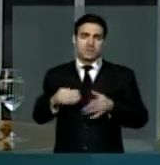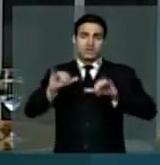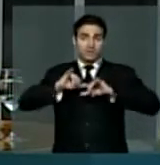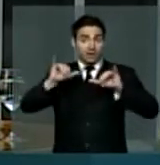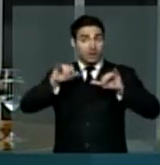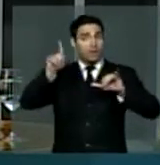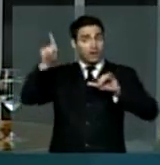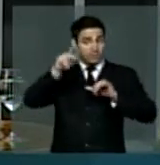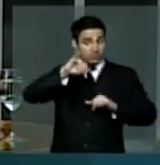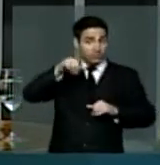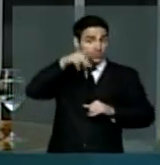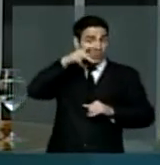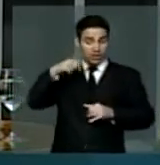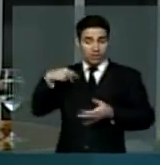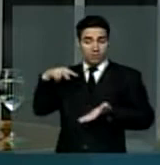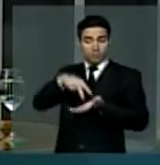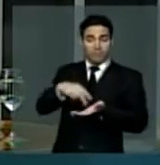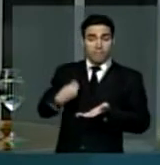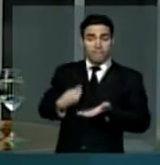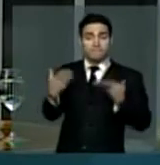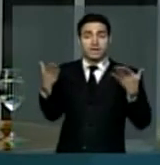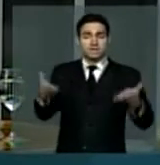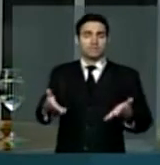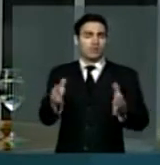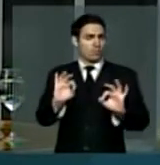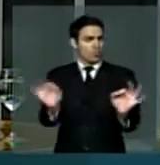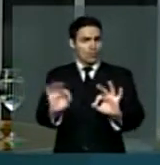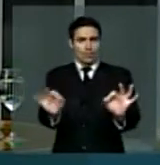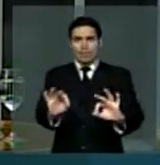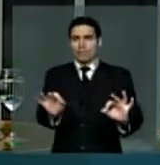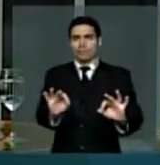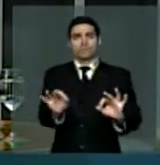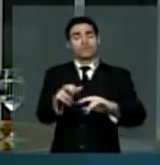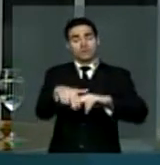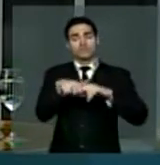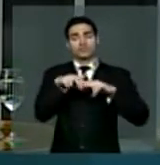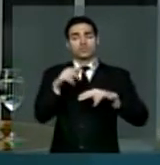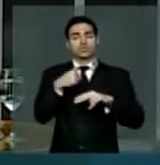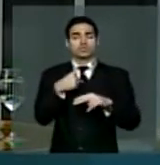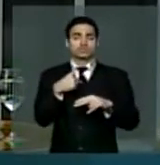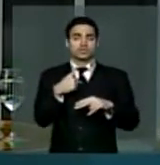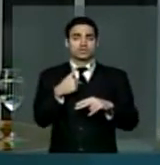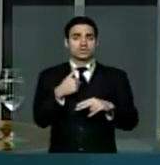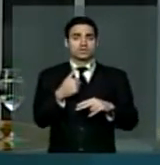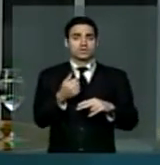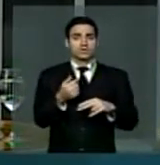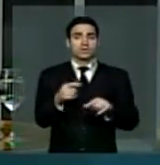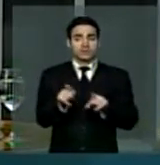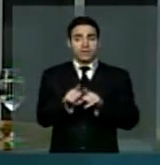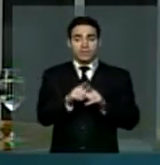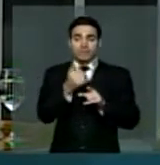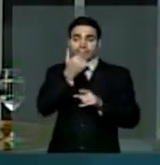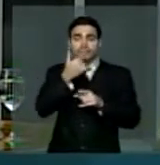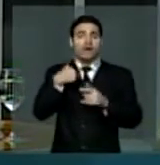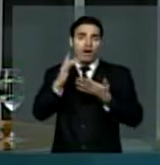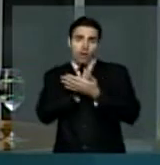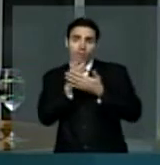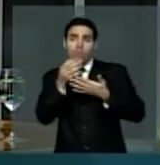em João Pessoa e tenho motivos de várias ordens para tanto, inclusive de foro íntimo.